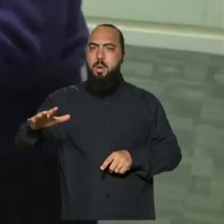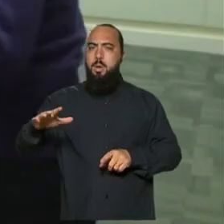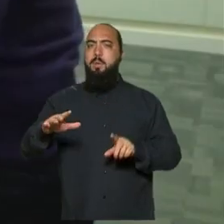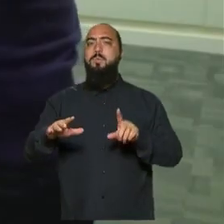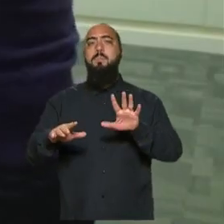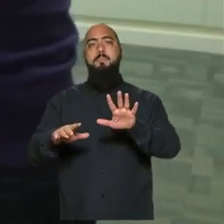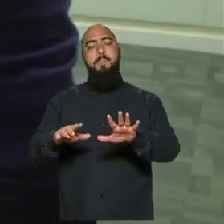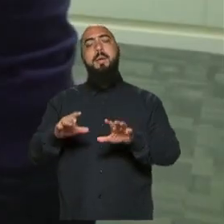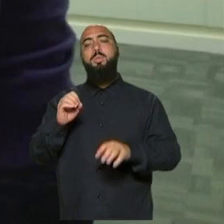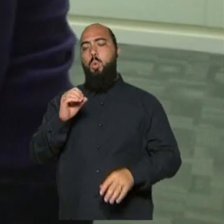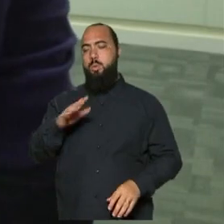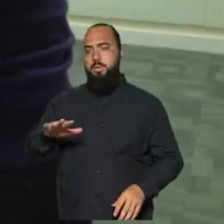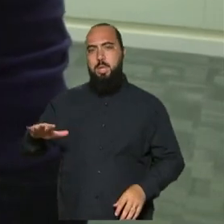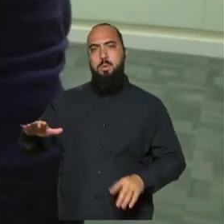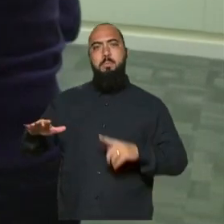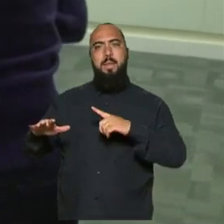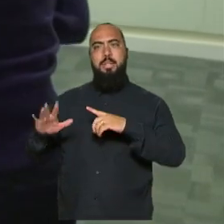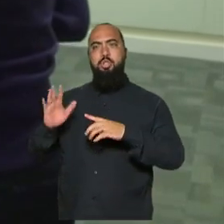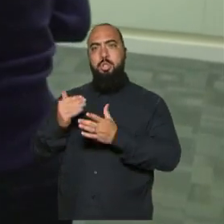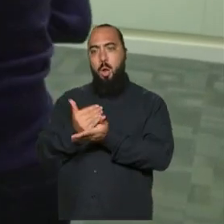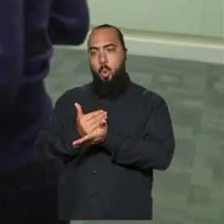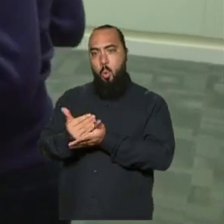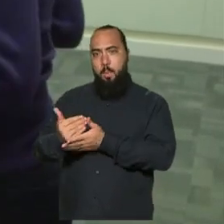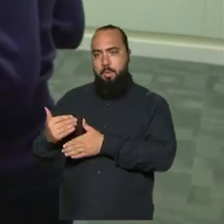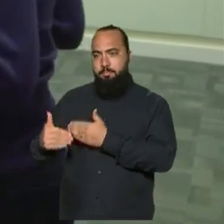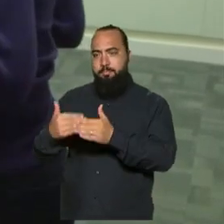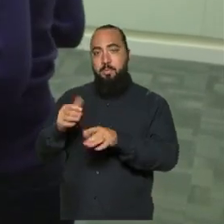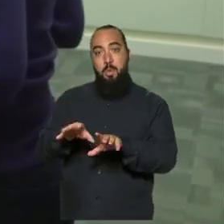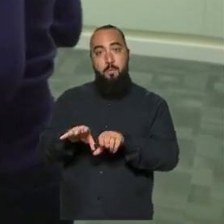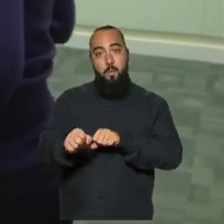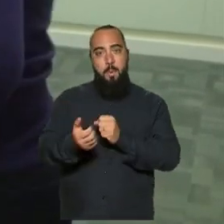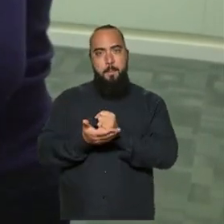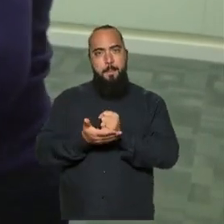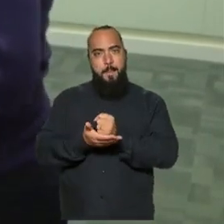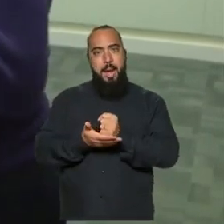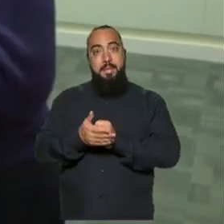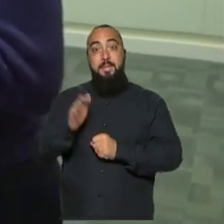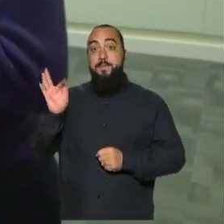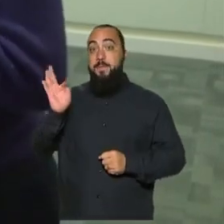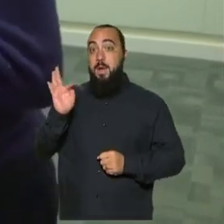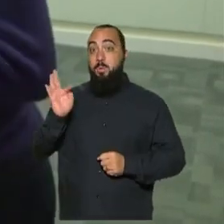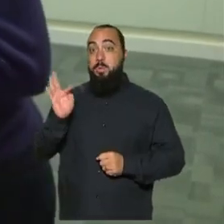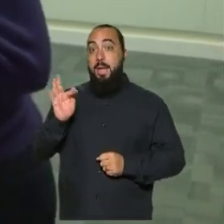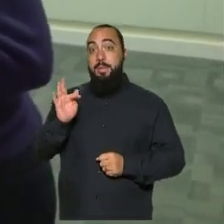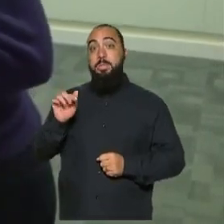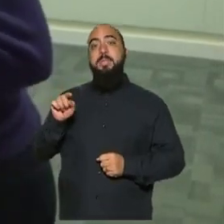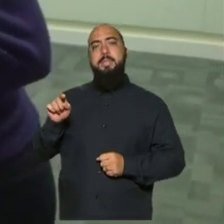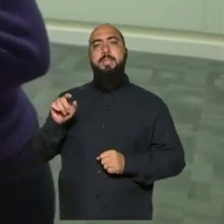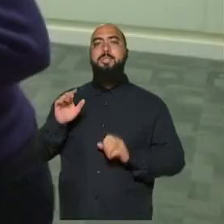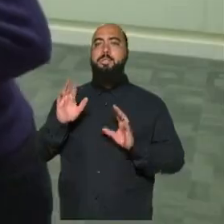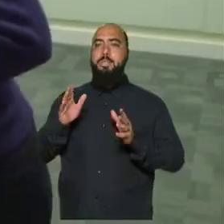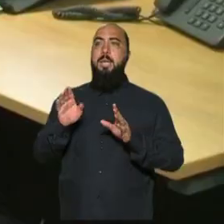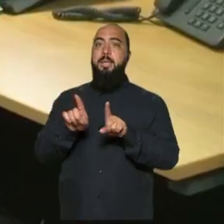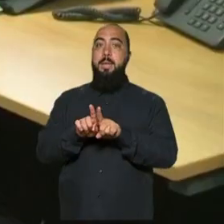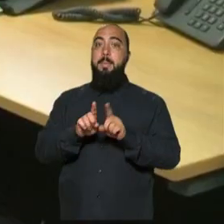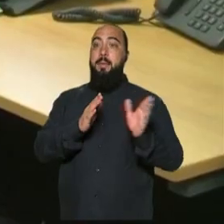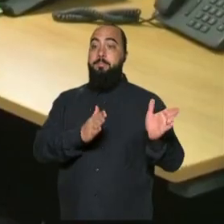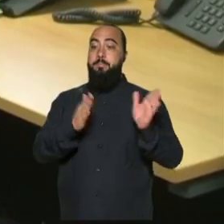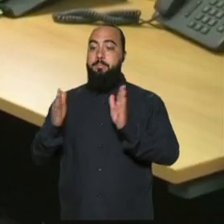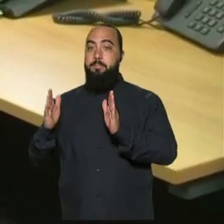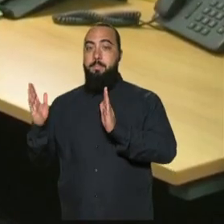Mas o oceanógrafo já desde a sua formação básica na faculdade e depois durante a fase